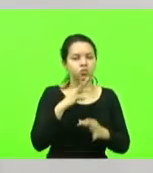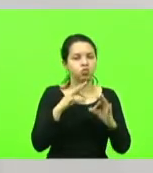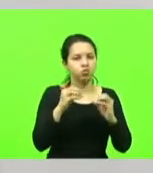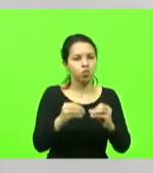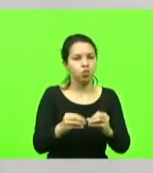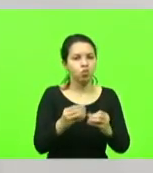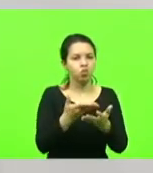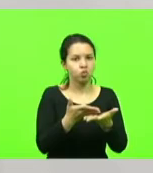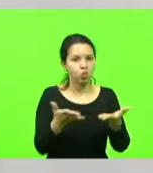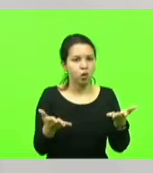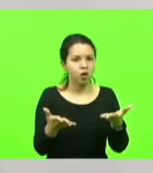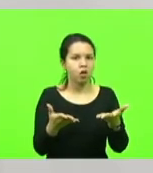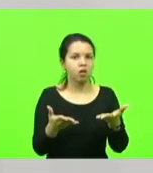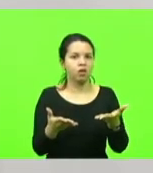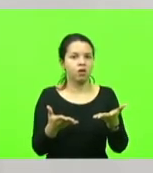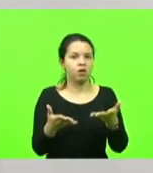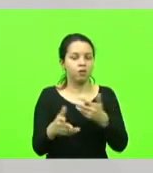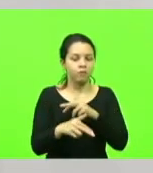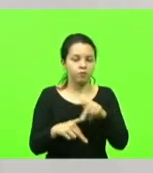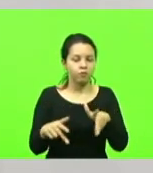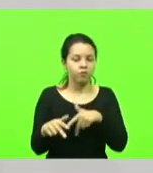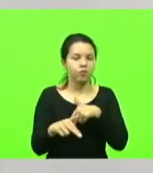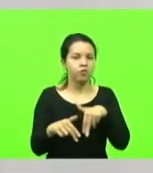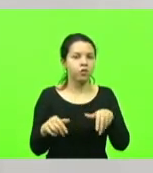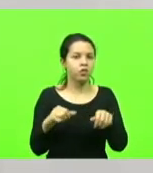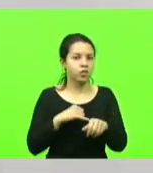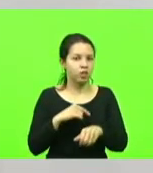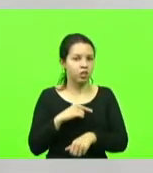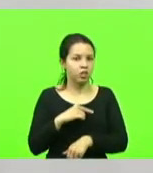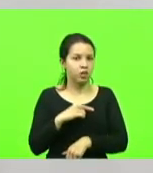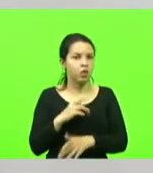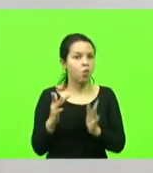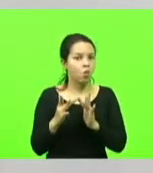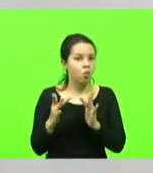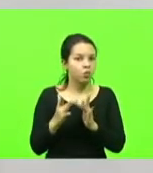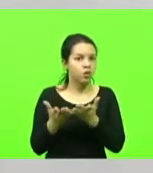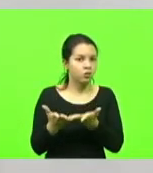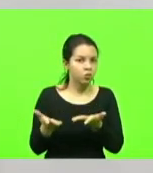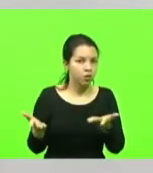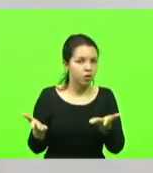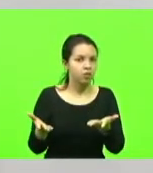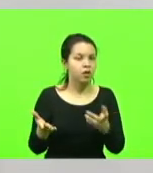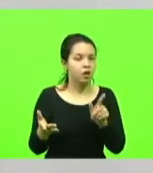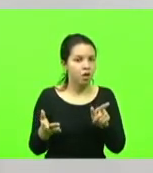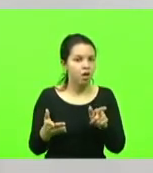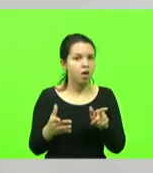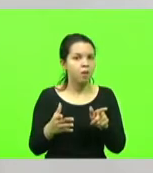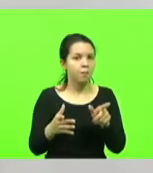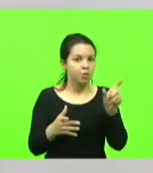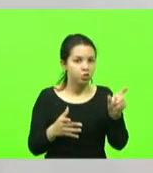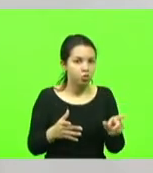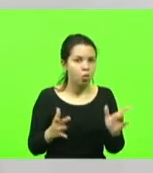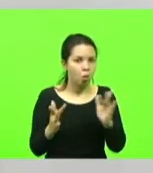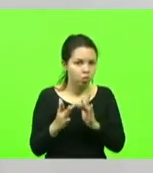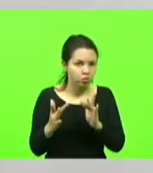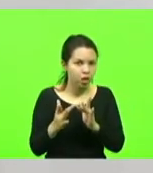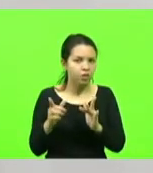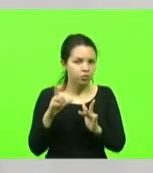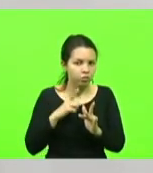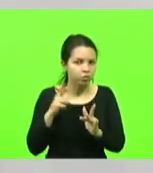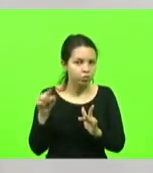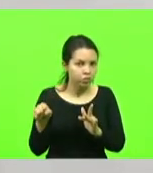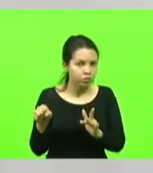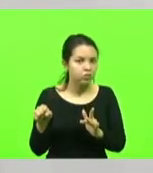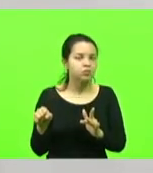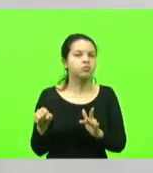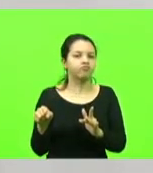que conviveram com ele. Quem conviveu com o Frei teve sua vida impactada pelo seu espírito,